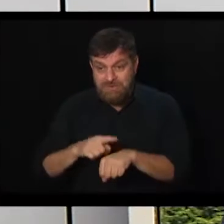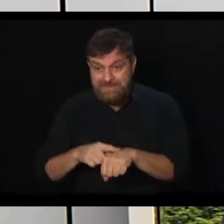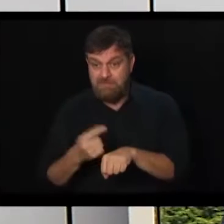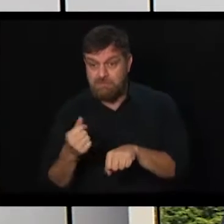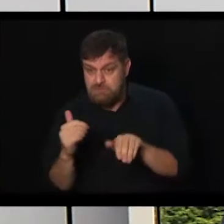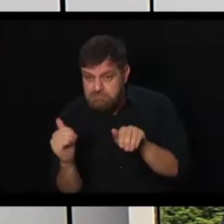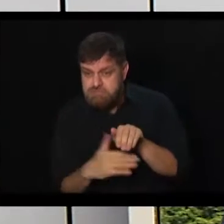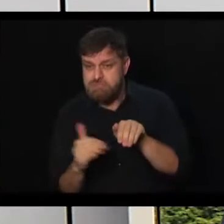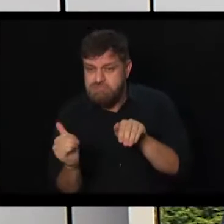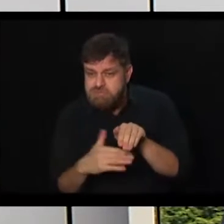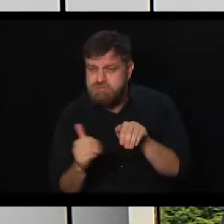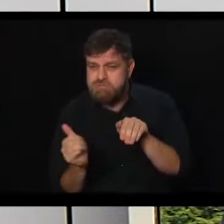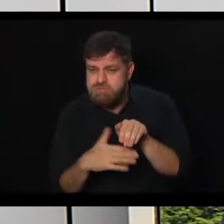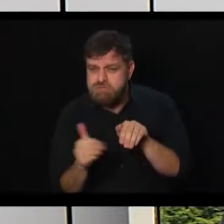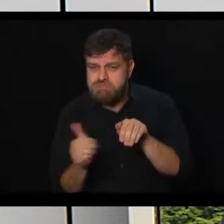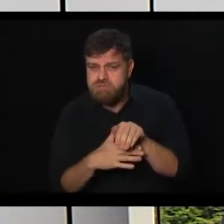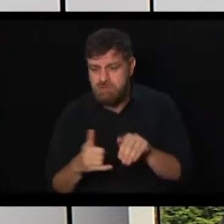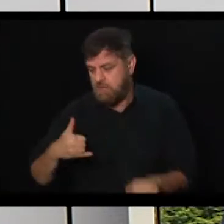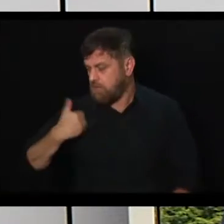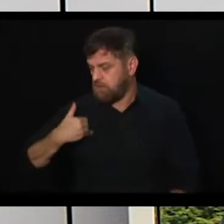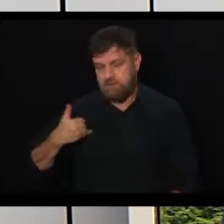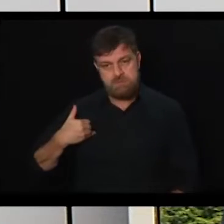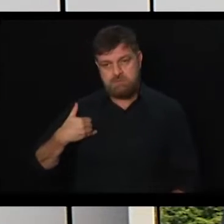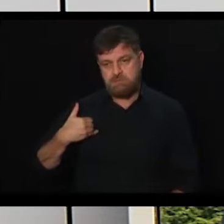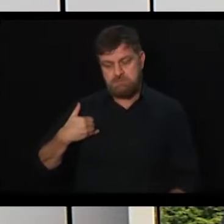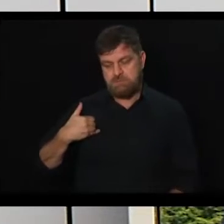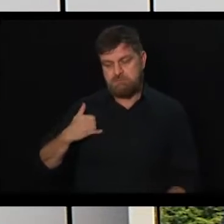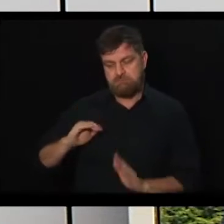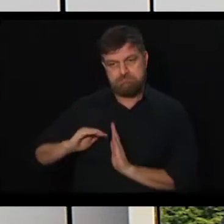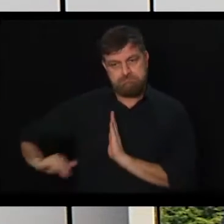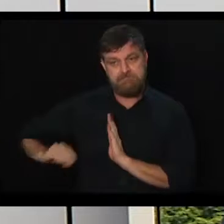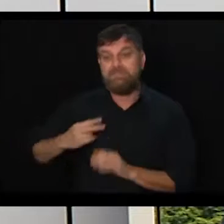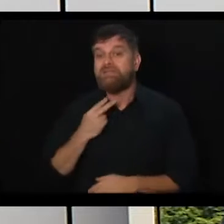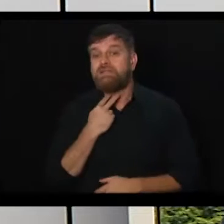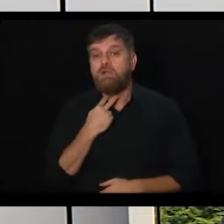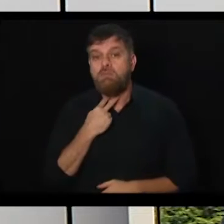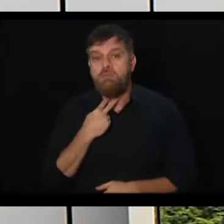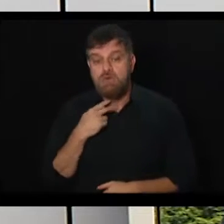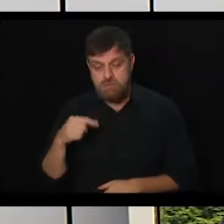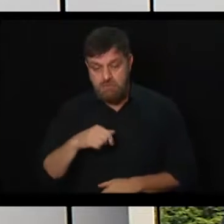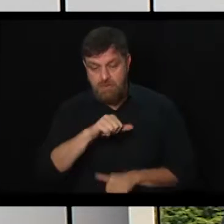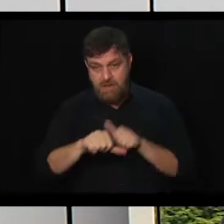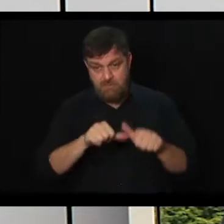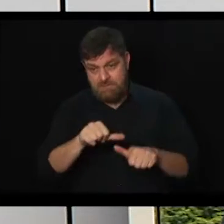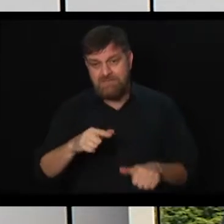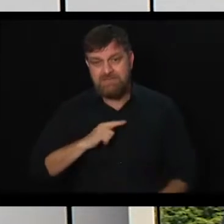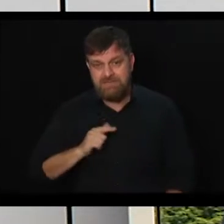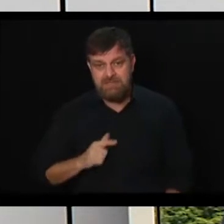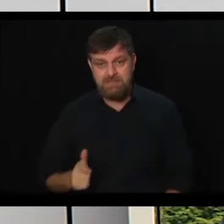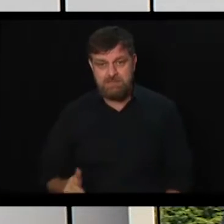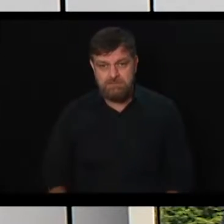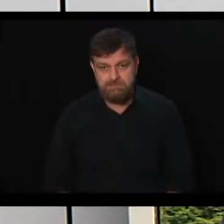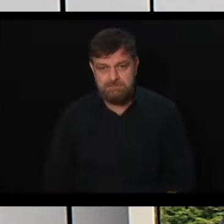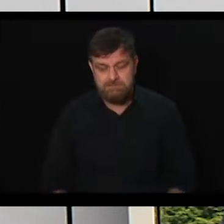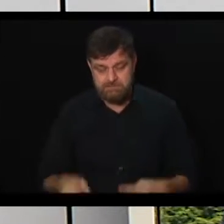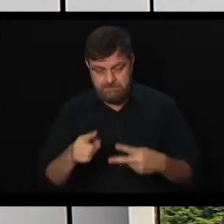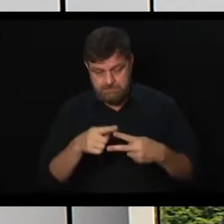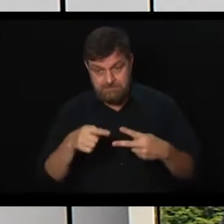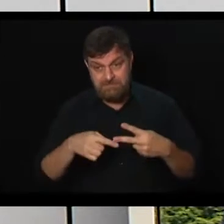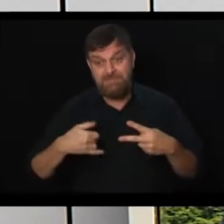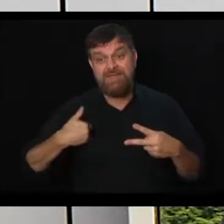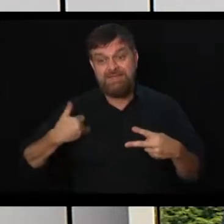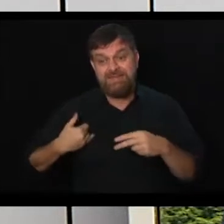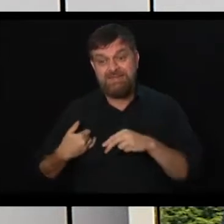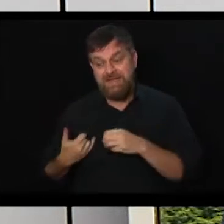Isso é uma mudança crítica. Independente da idade. Independente da idade. Agora você não vai poder mais com essa mudança. Então, você vai ter que cumprir dois requisitos. Idade